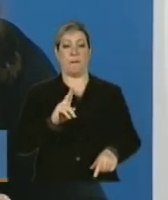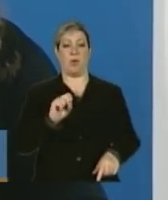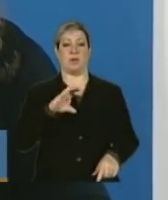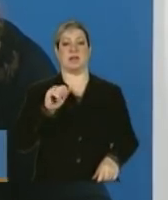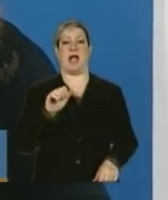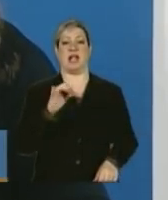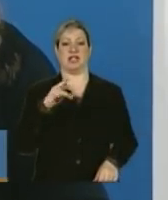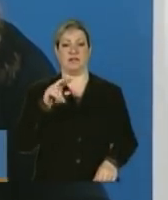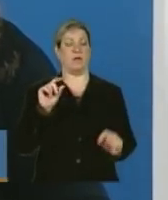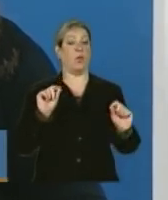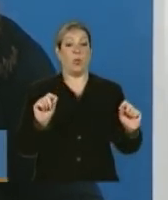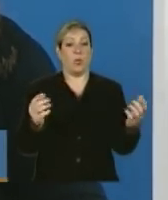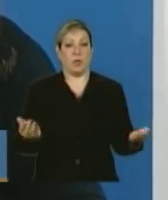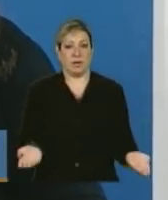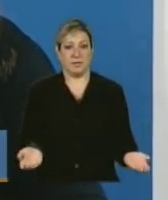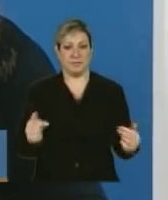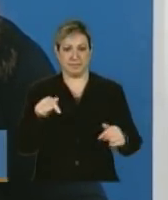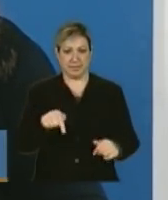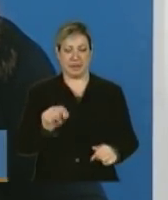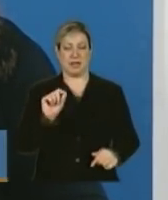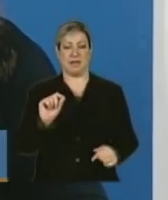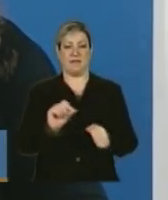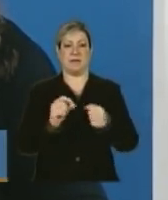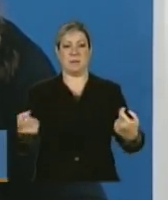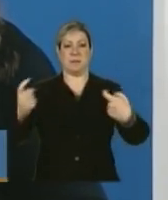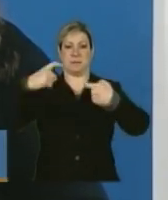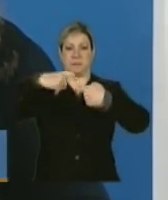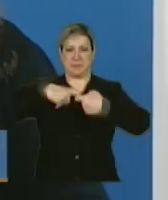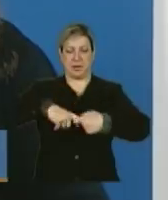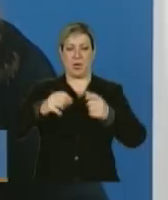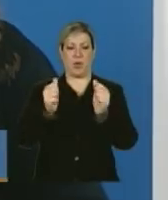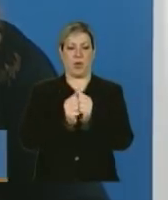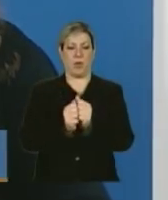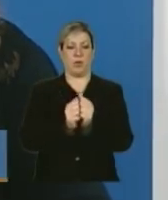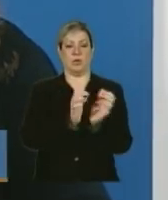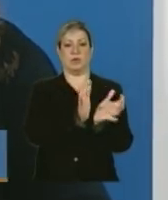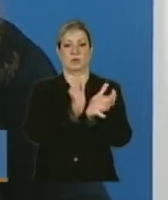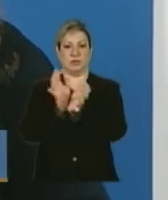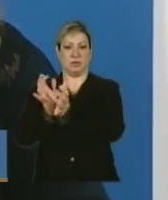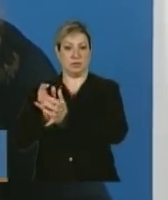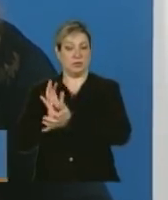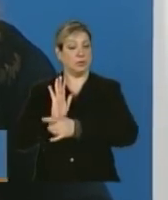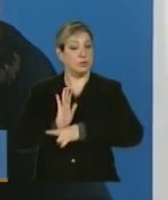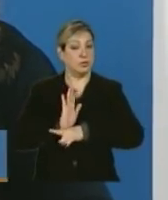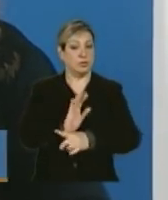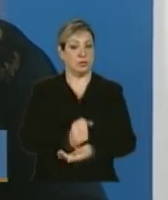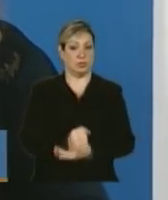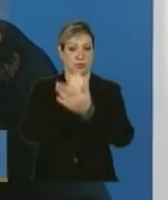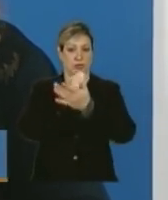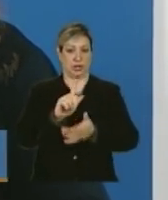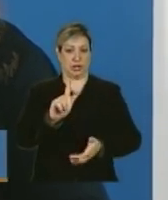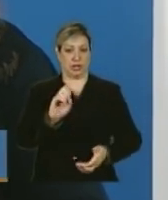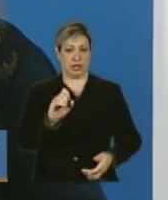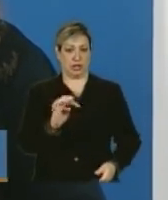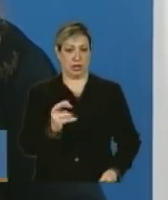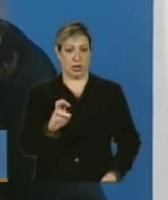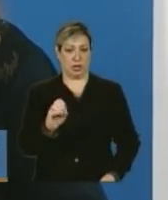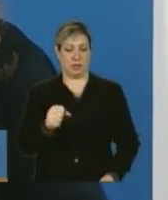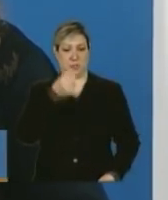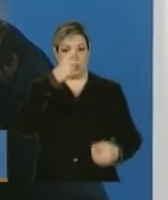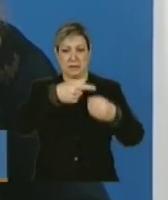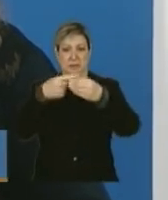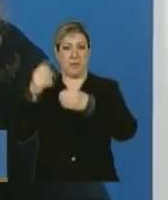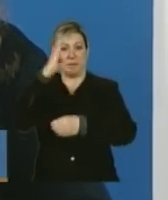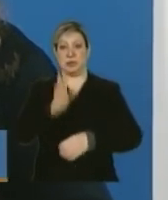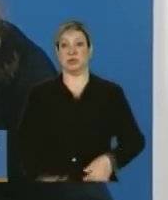Em que consiste? No estabelecimento de parcerias com instituições que auxiliem os gestores municipais do Cadastro Único em todo o